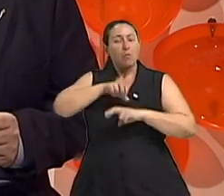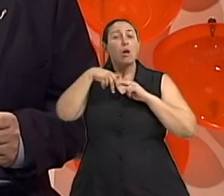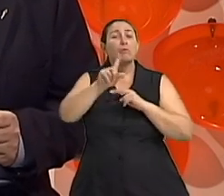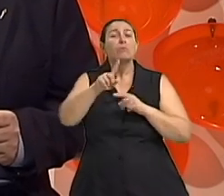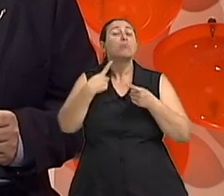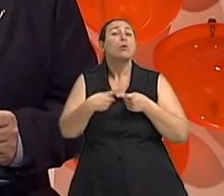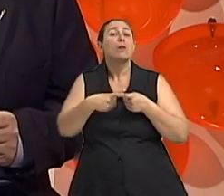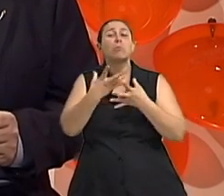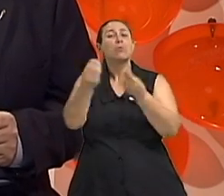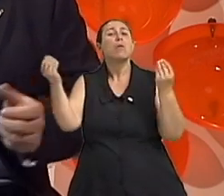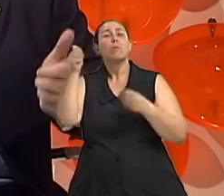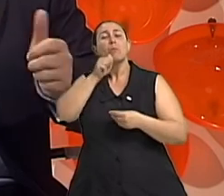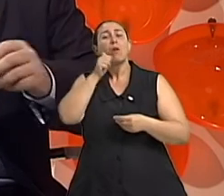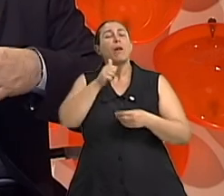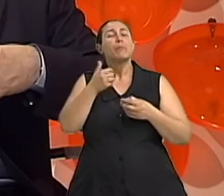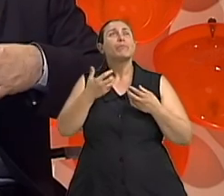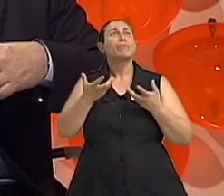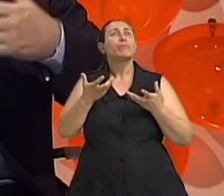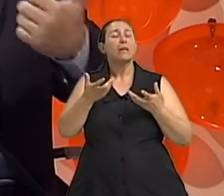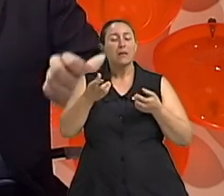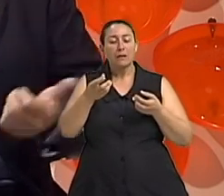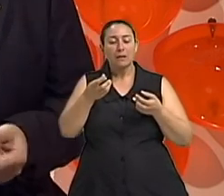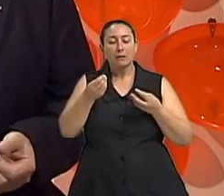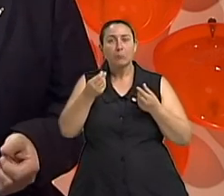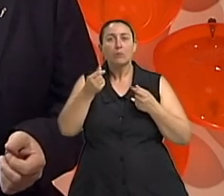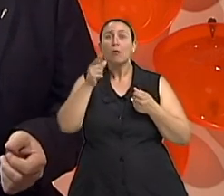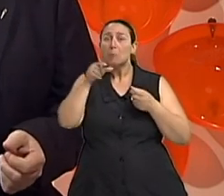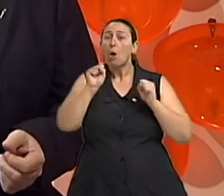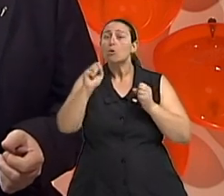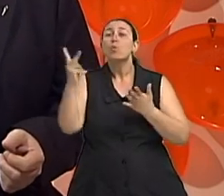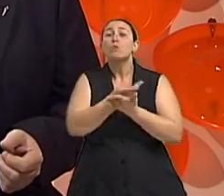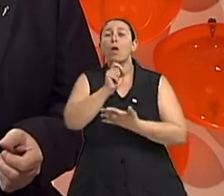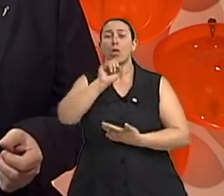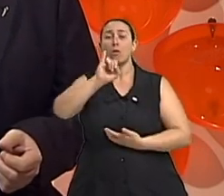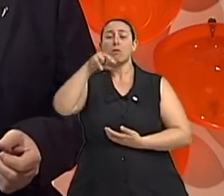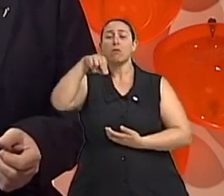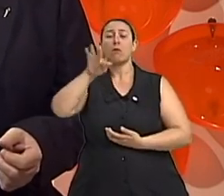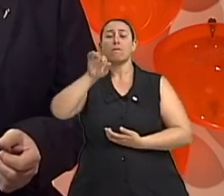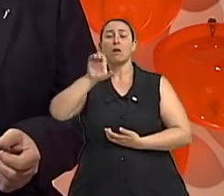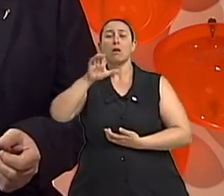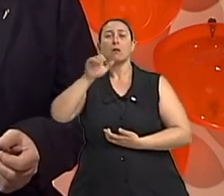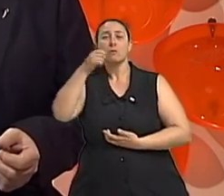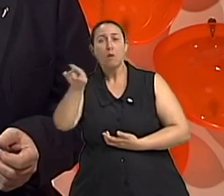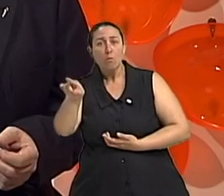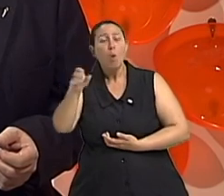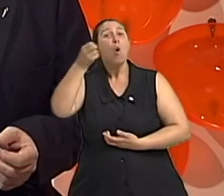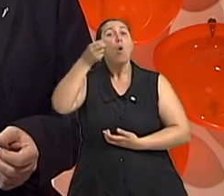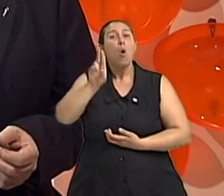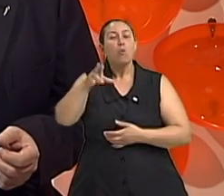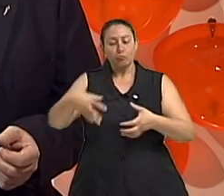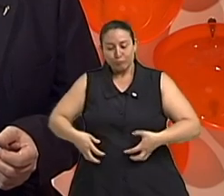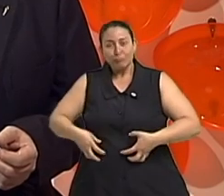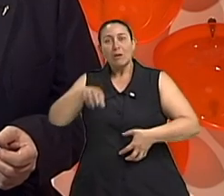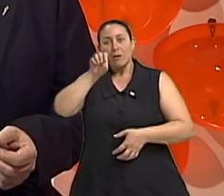frequente de incontinência, de, desculpe, de infecção urinária ou de perda do funcionamento da bexiga.